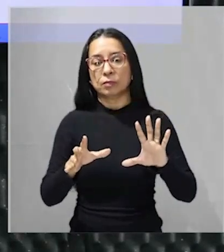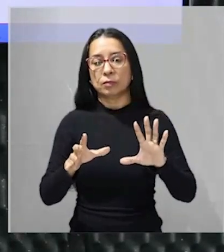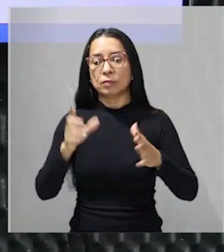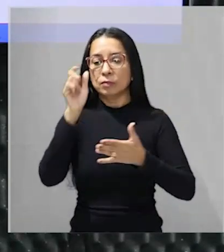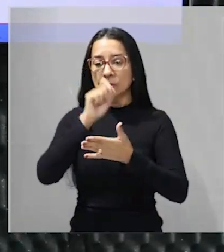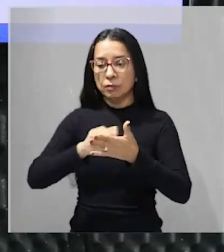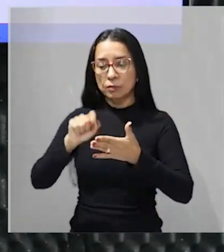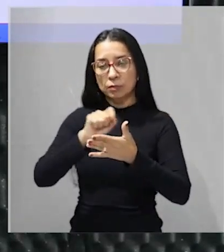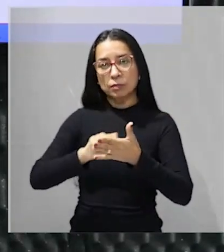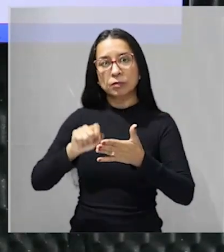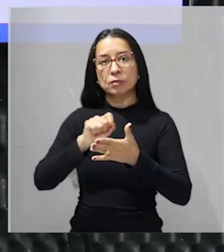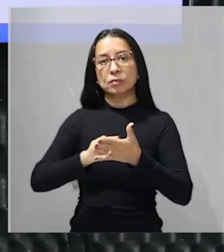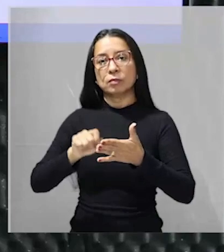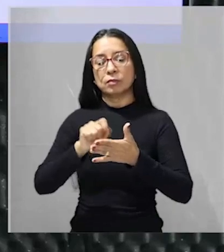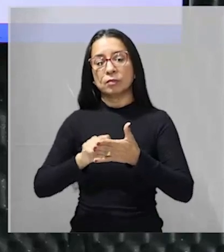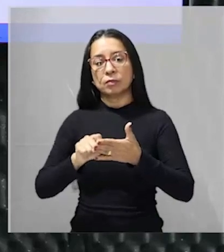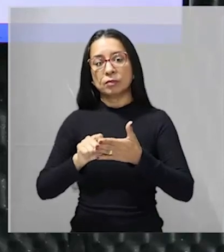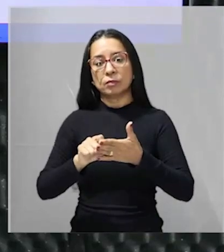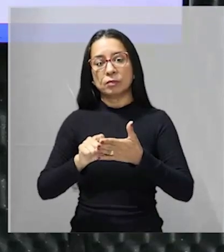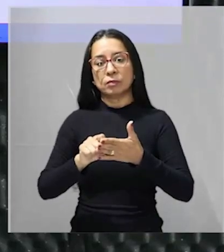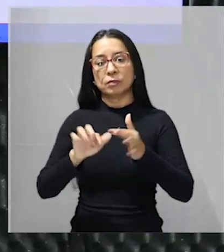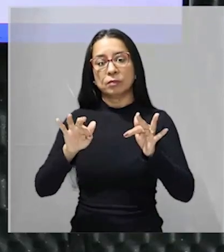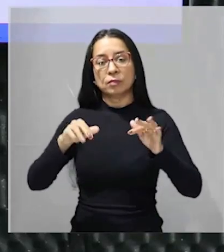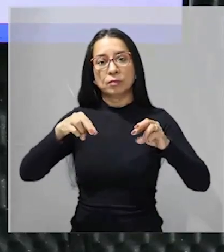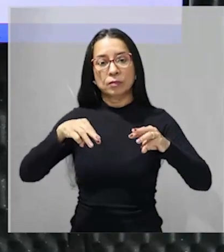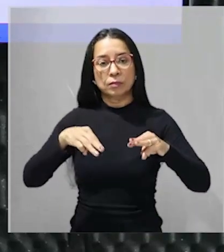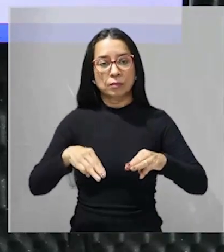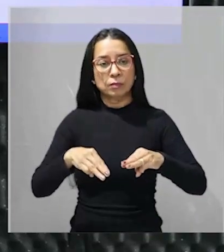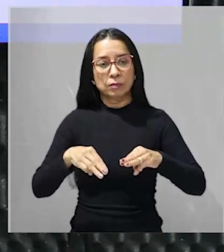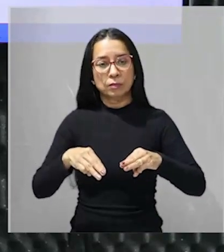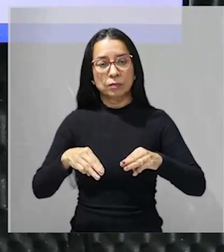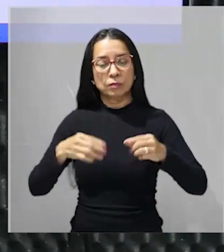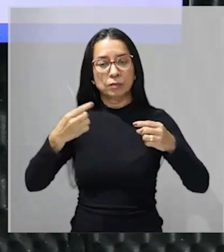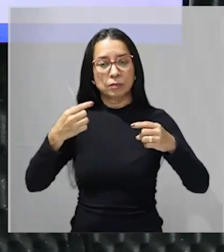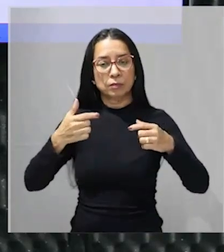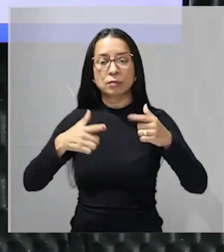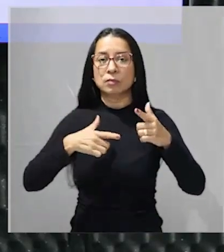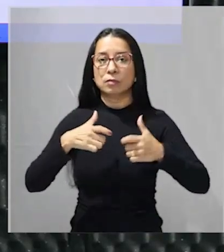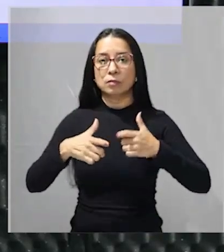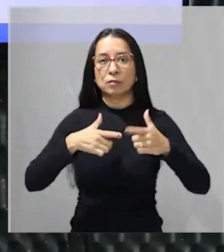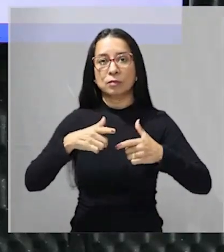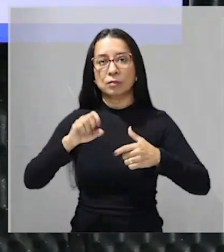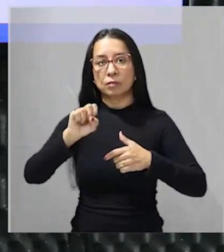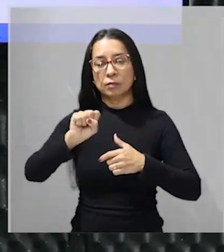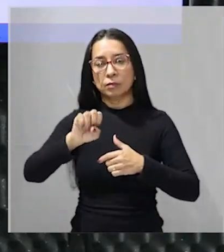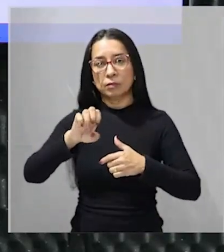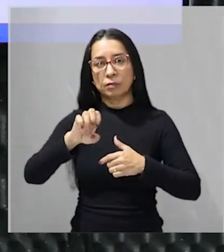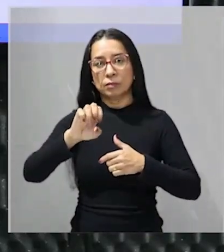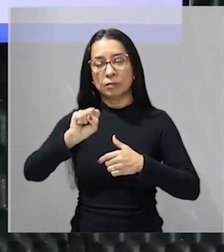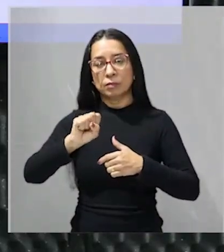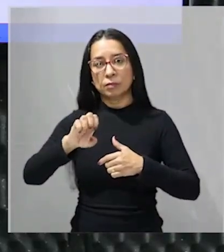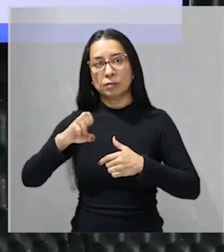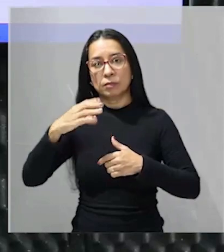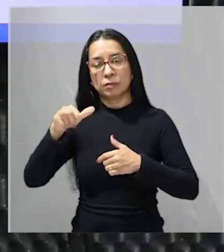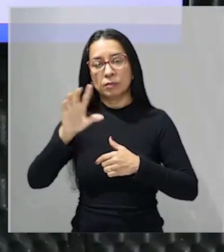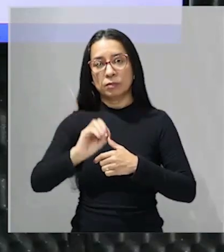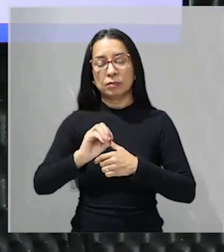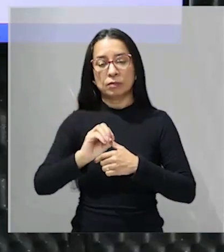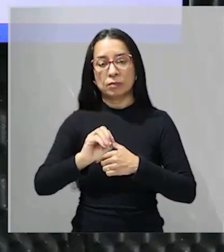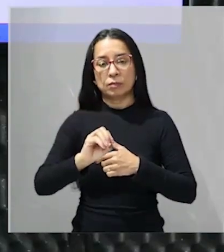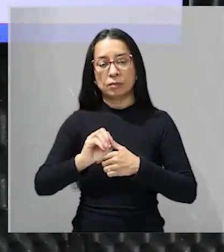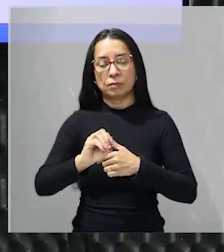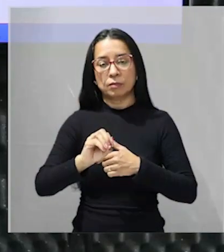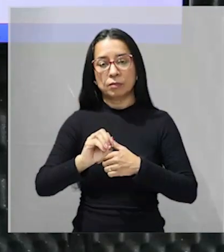redigida inclusive no final da guerra da secessão nesse momento os Estados Unidos estavam envolvidos em uma guerra